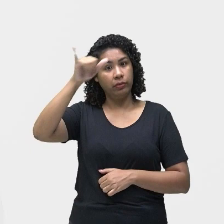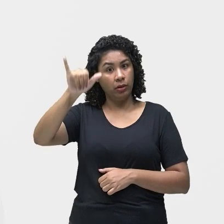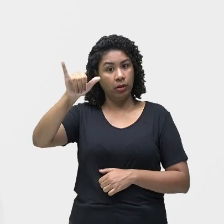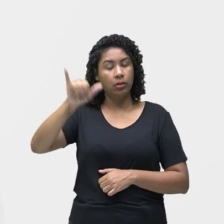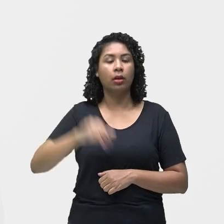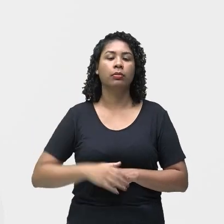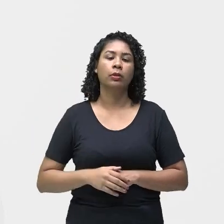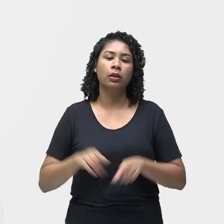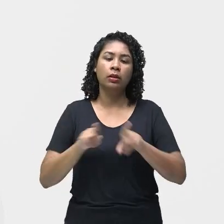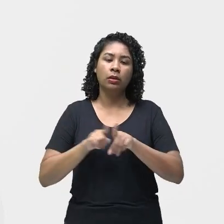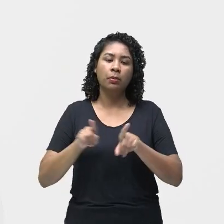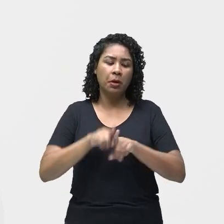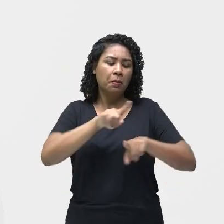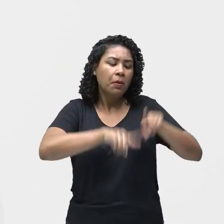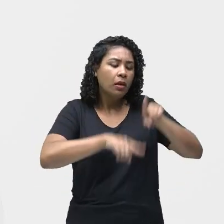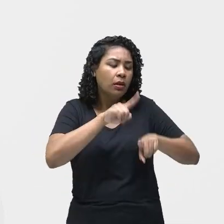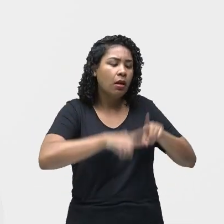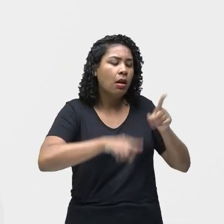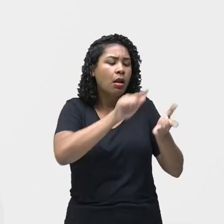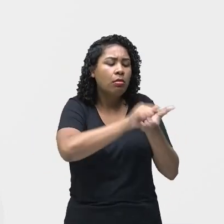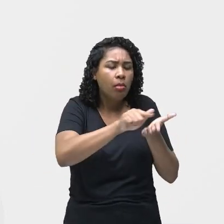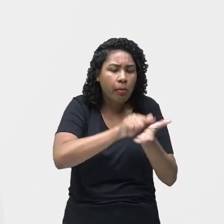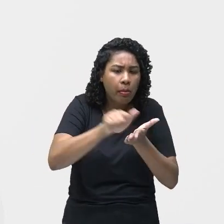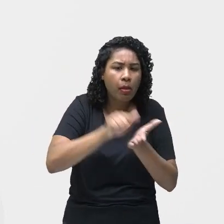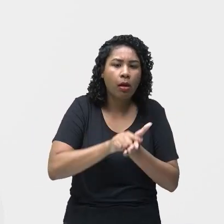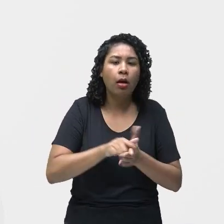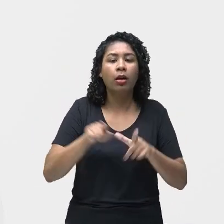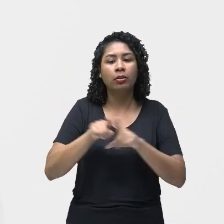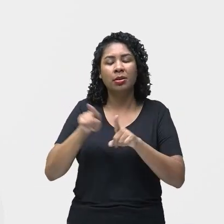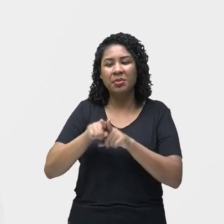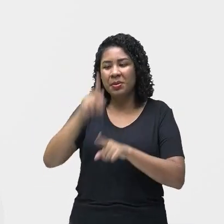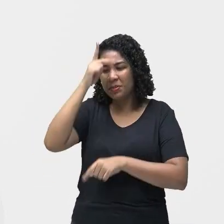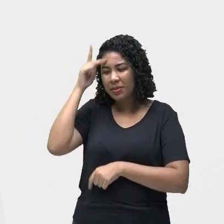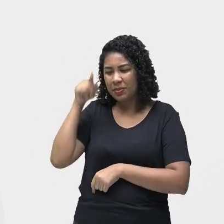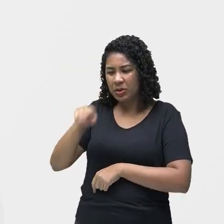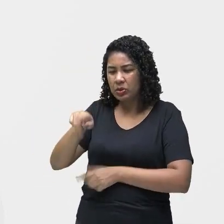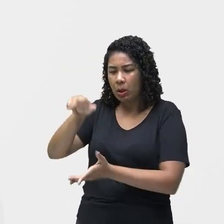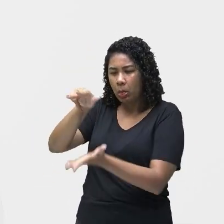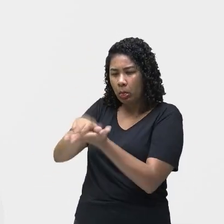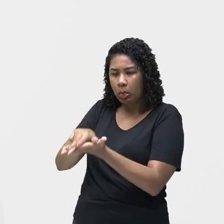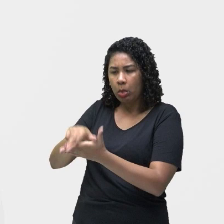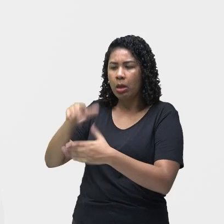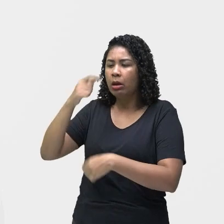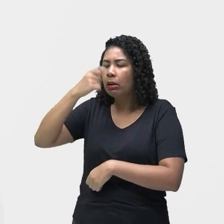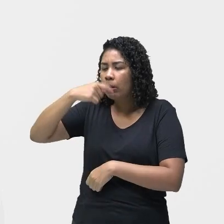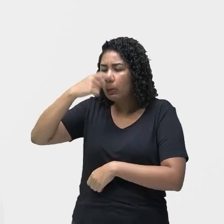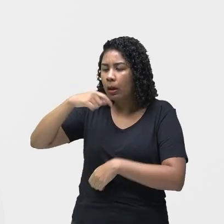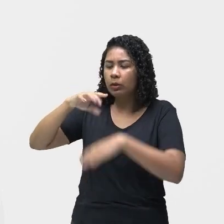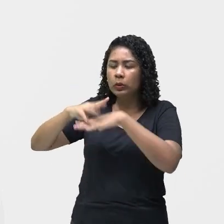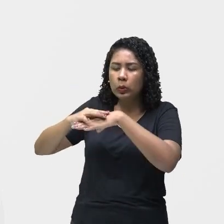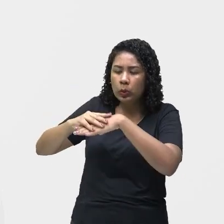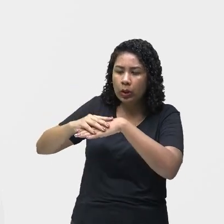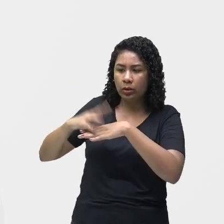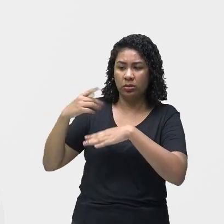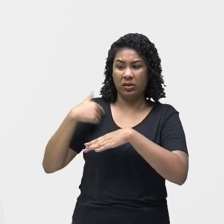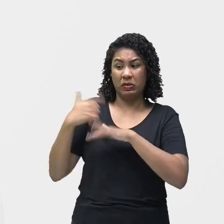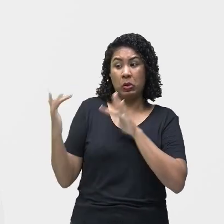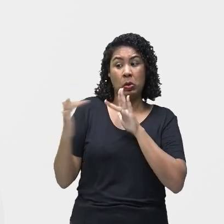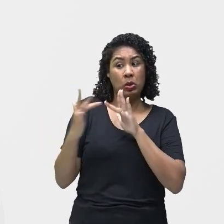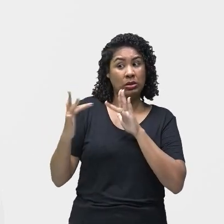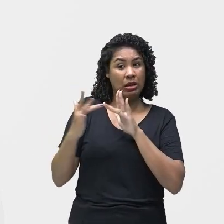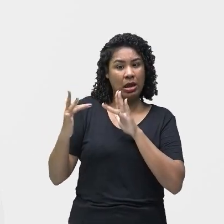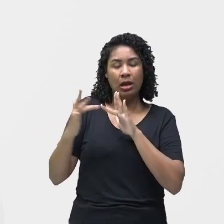Evitar contato com os doentes. Então, se a pessoa está gripada, se a pessoa está gripada, não pode